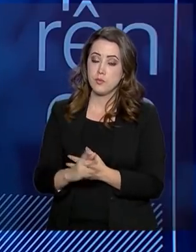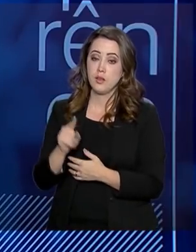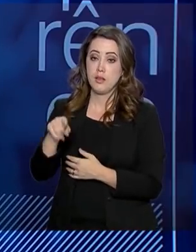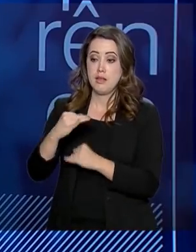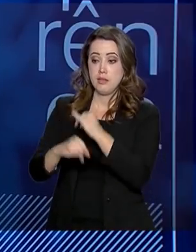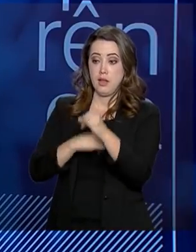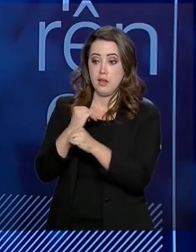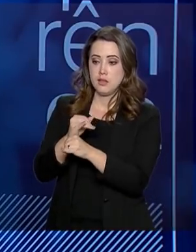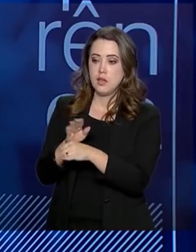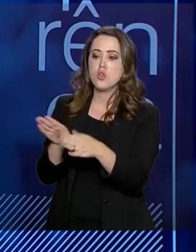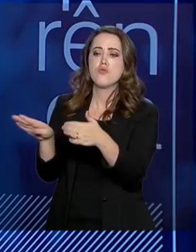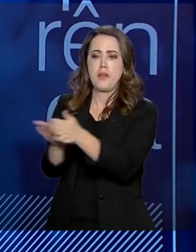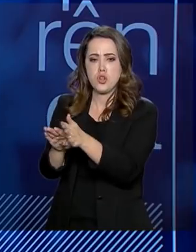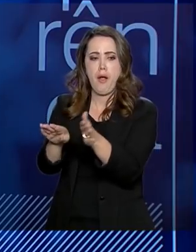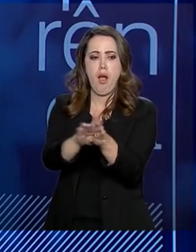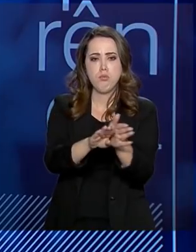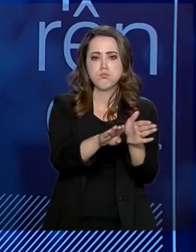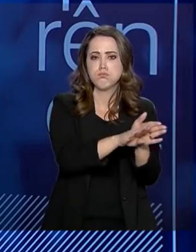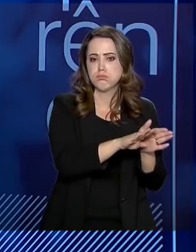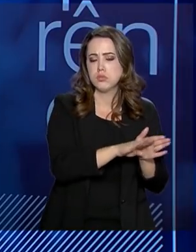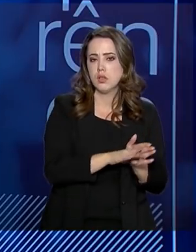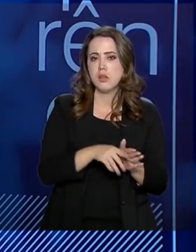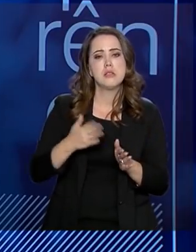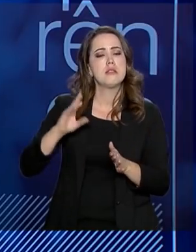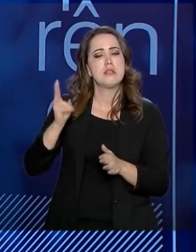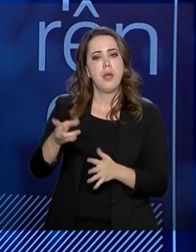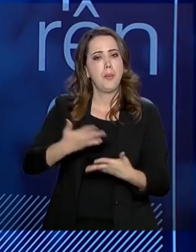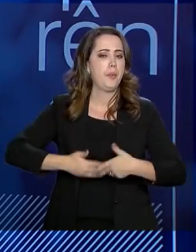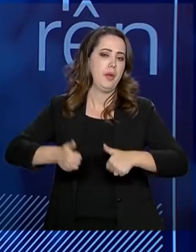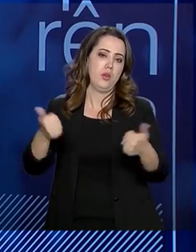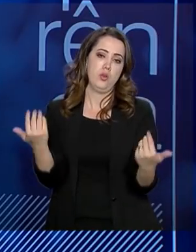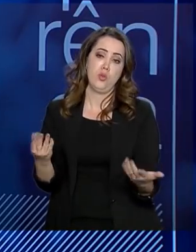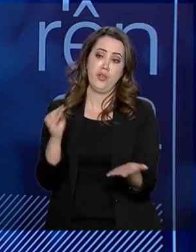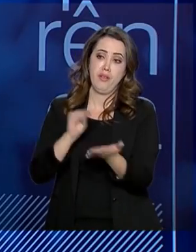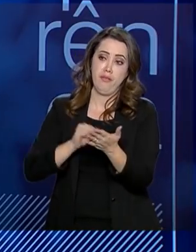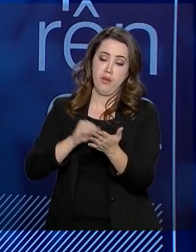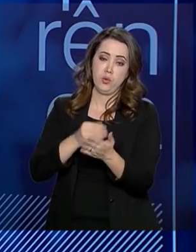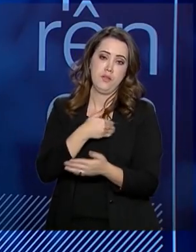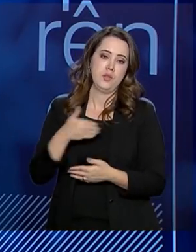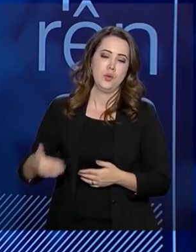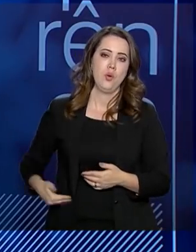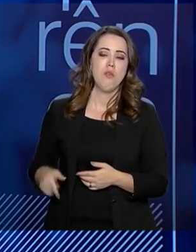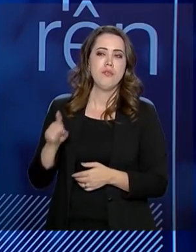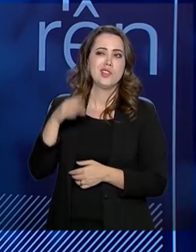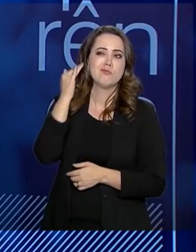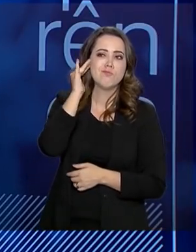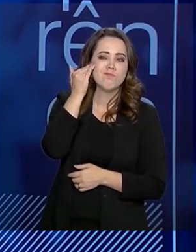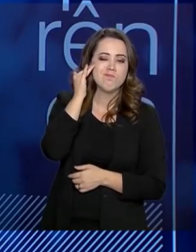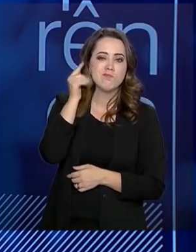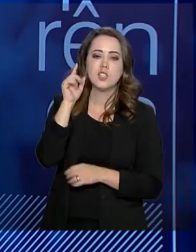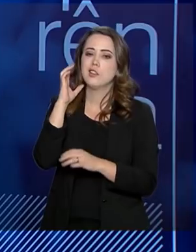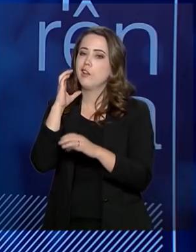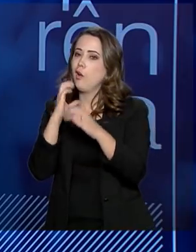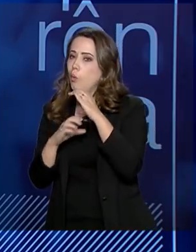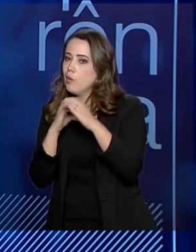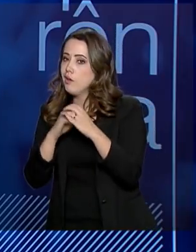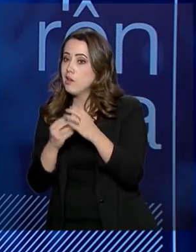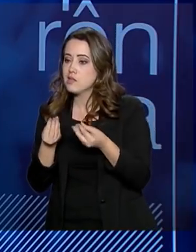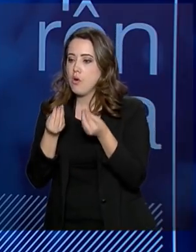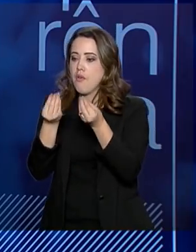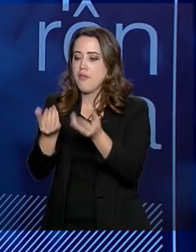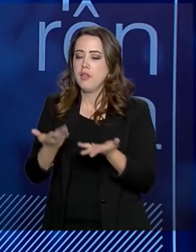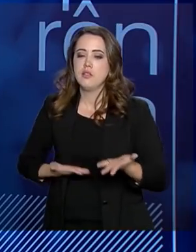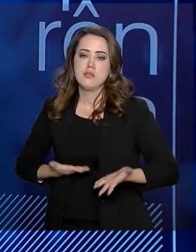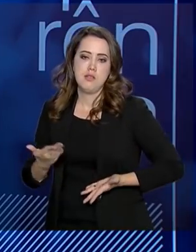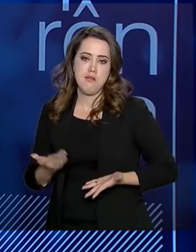chegará, chegará cada vez com melhor qualidade. O que faltava no governo é entender que esse é um canal de entrega de serviços e